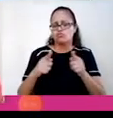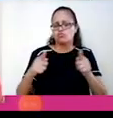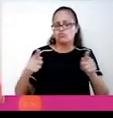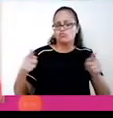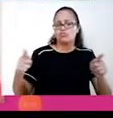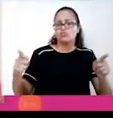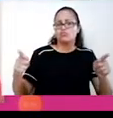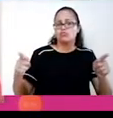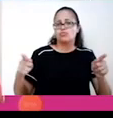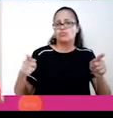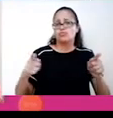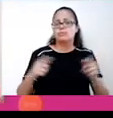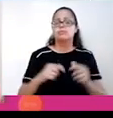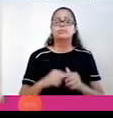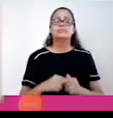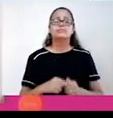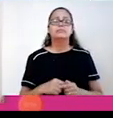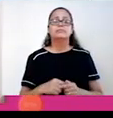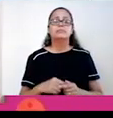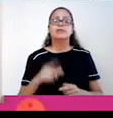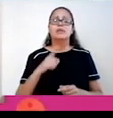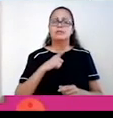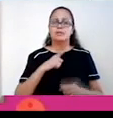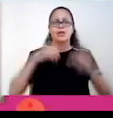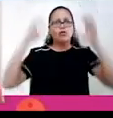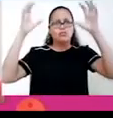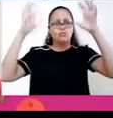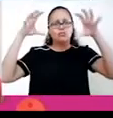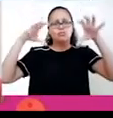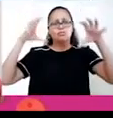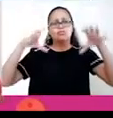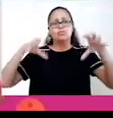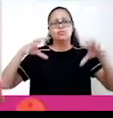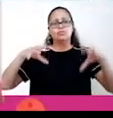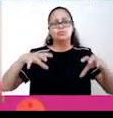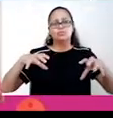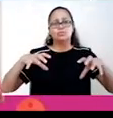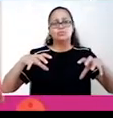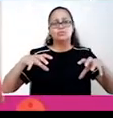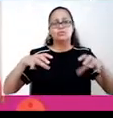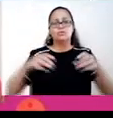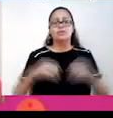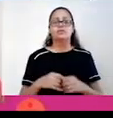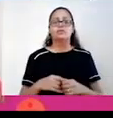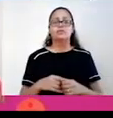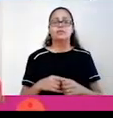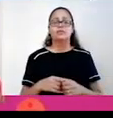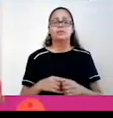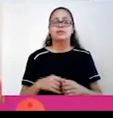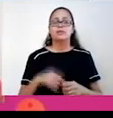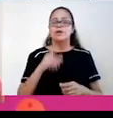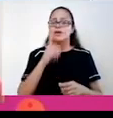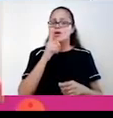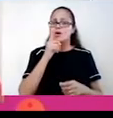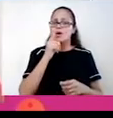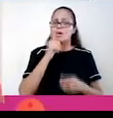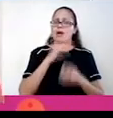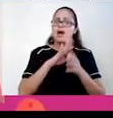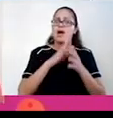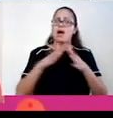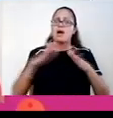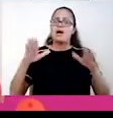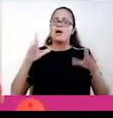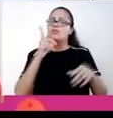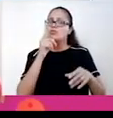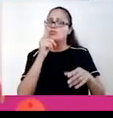extensão territorial, de elevada precipitação, ou seja, chove bastante, isso traz como consequência uma hidrografia rica, ou seja, uma região